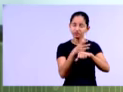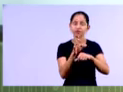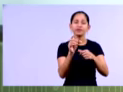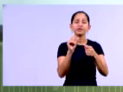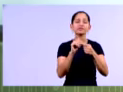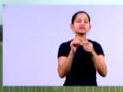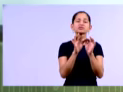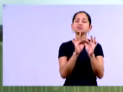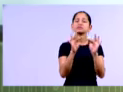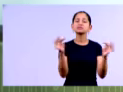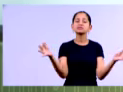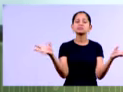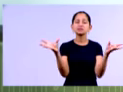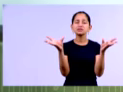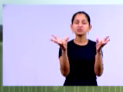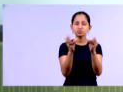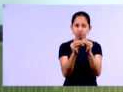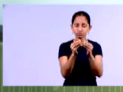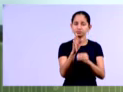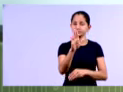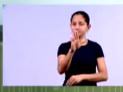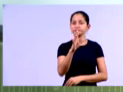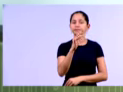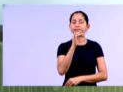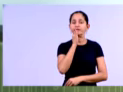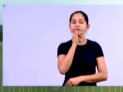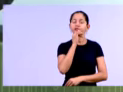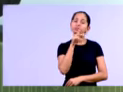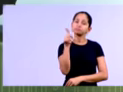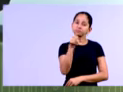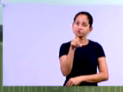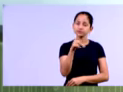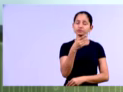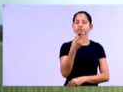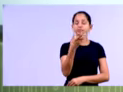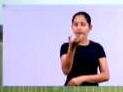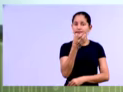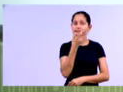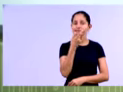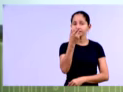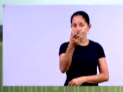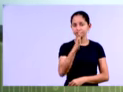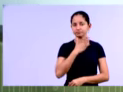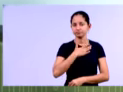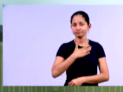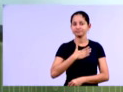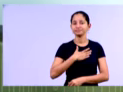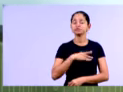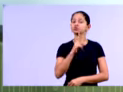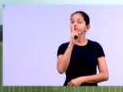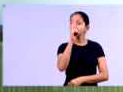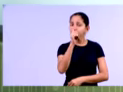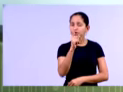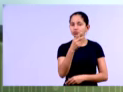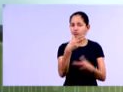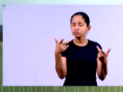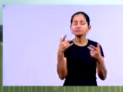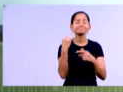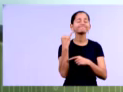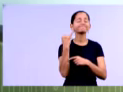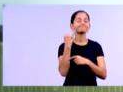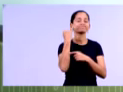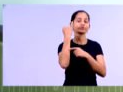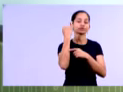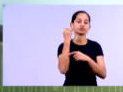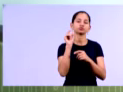um breve comentáriozinho antes da gente fazer a finalização, mas o professor Kleber eu queria deixar aqui para vocês, né, uma informação importante, né,